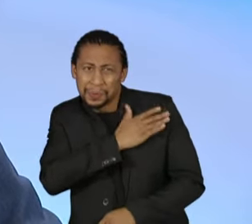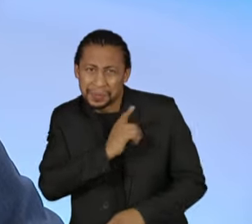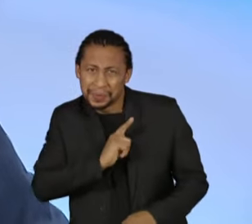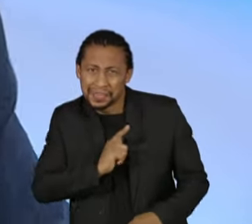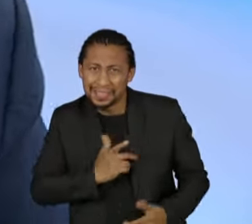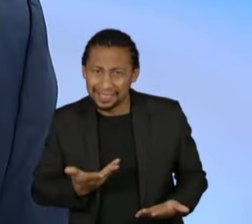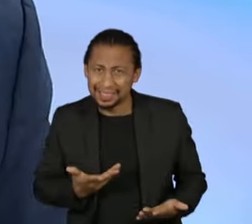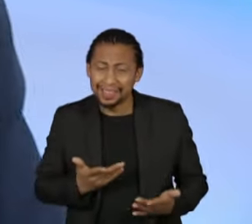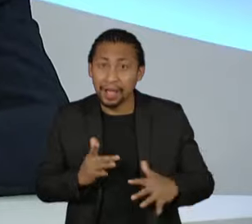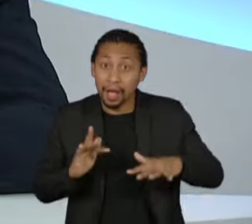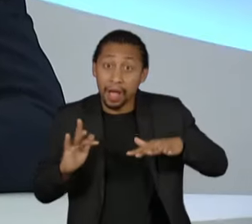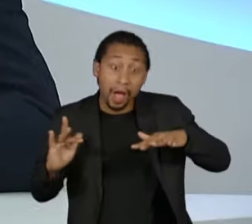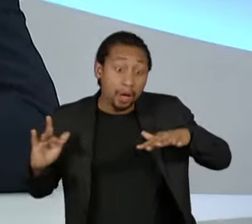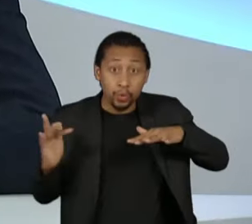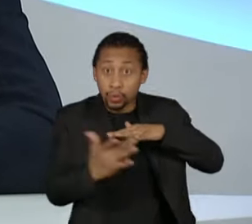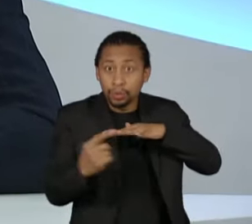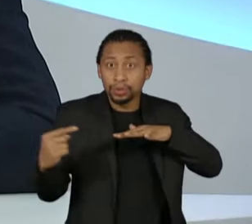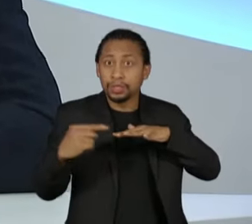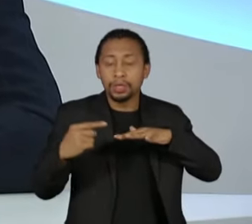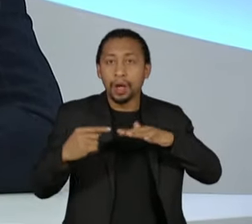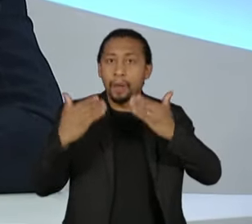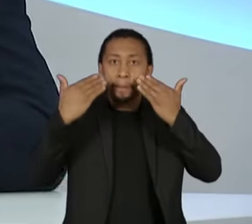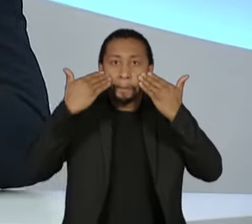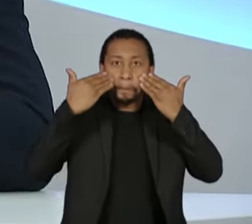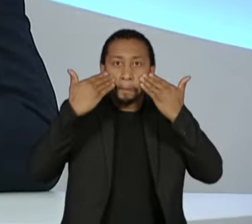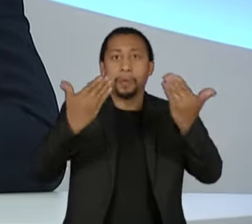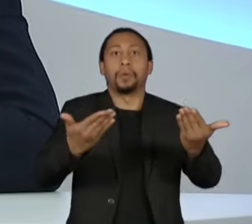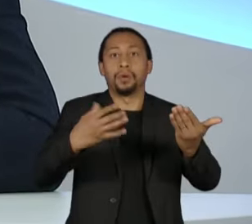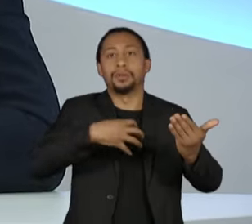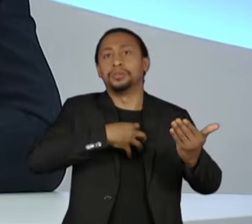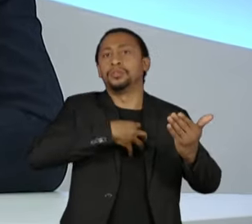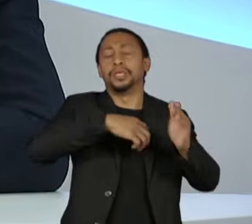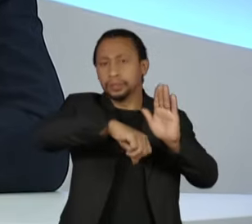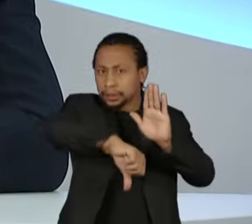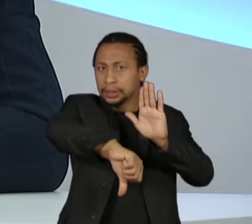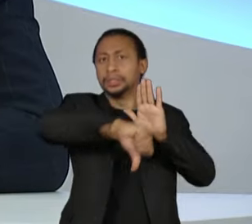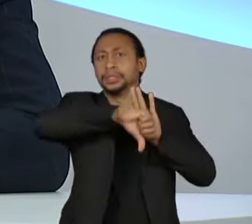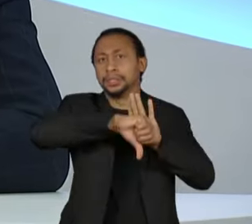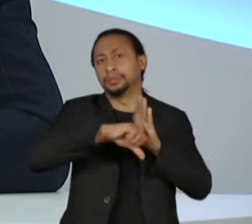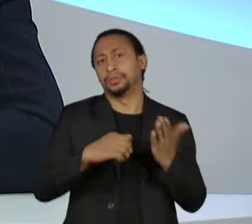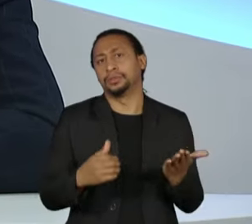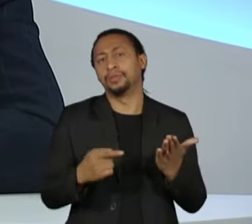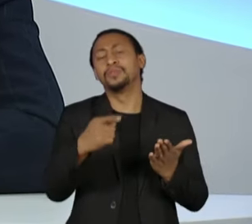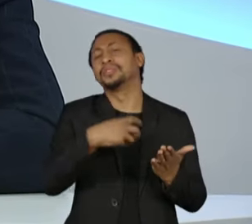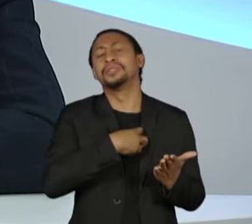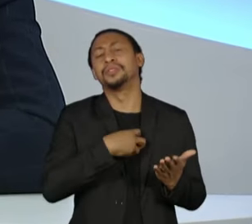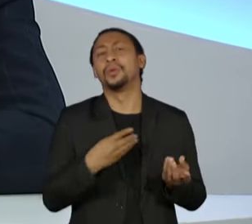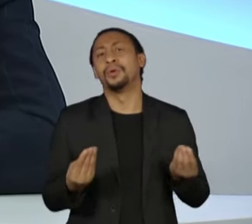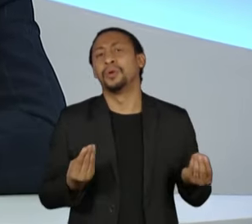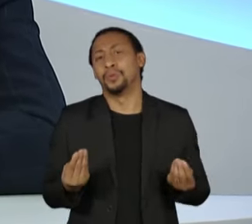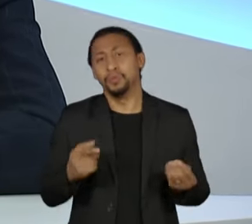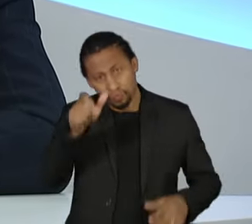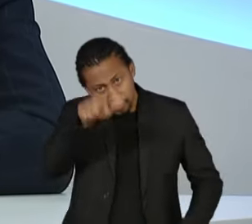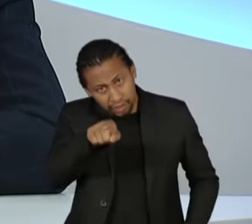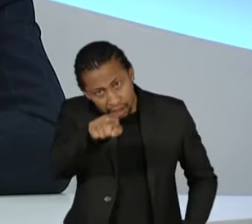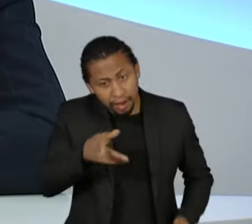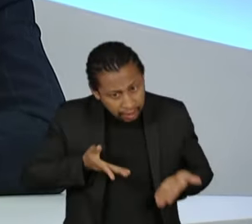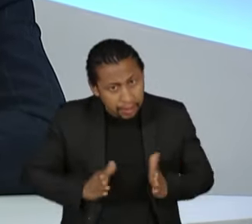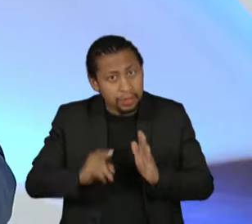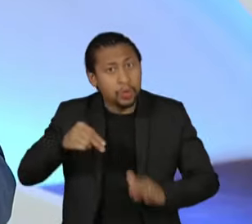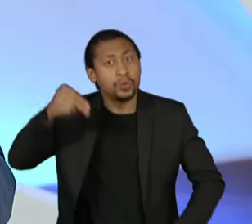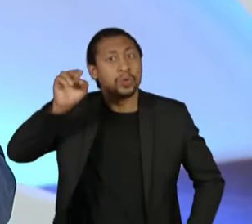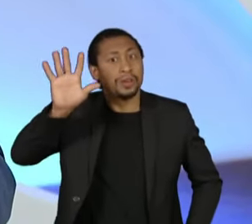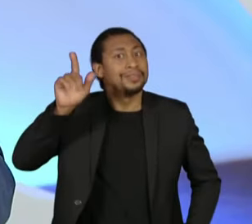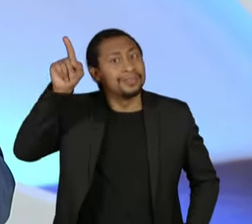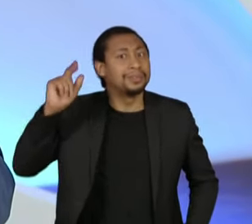manifestado em redes sociais de uma forma, eu diria, já até criminosa. Como é o senhor recebe isso, sendo um nordestino da gema?